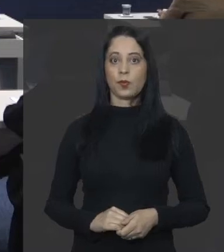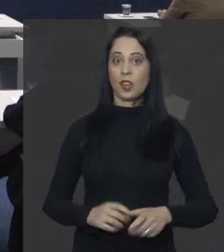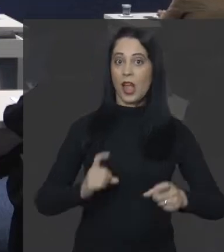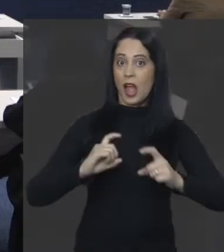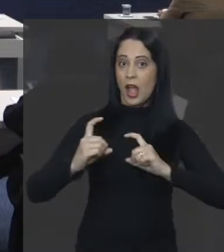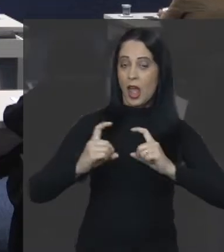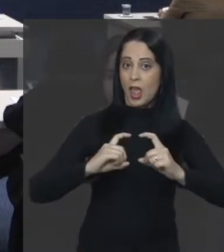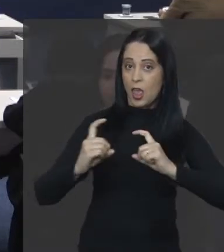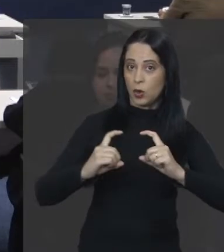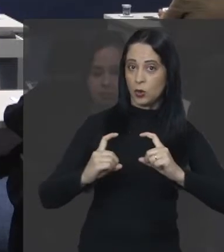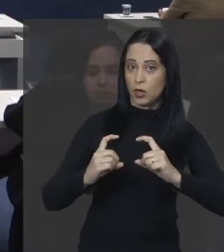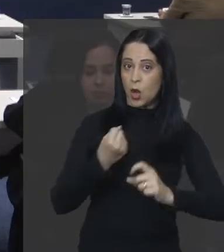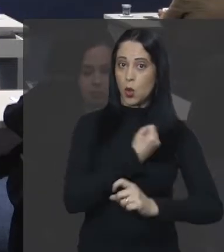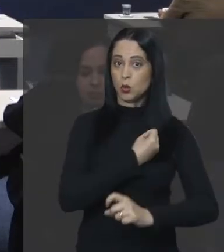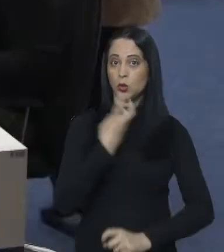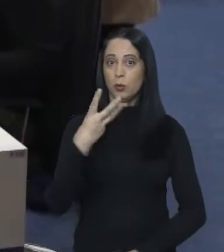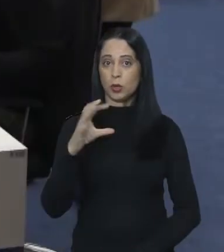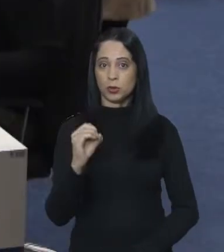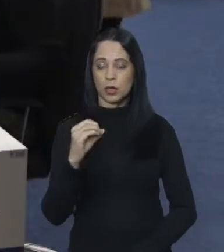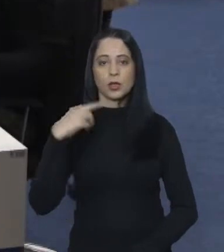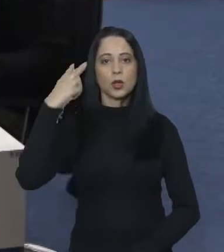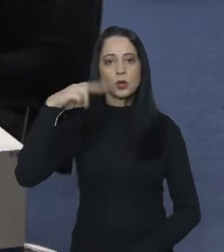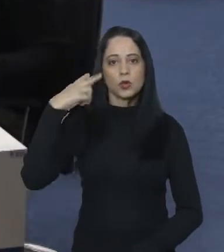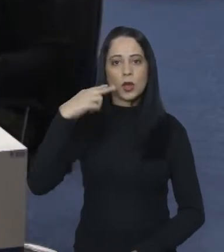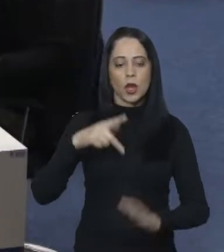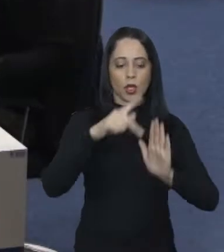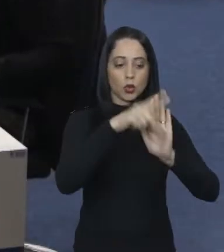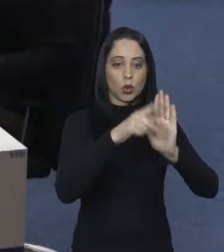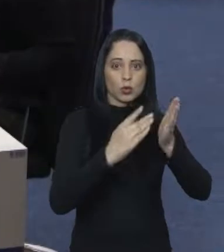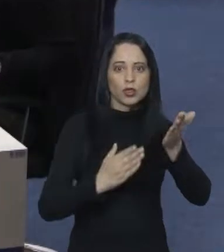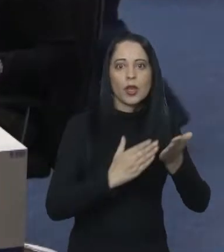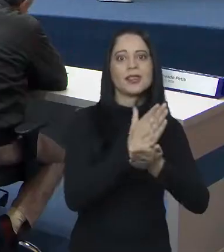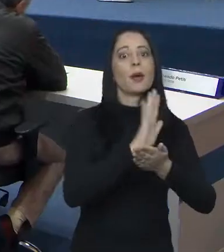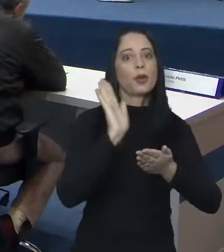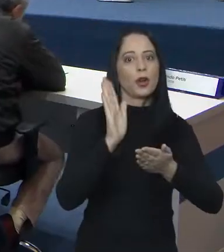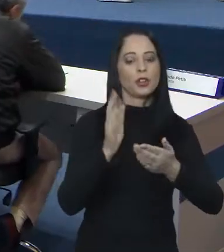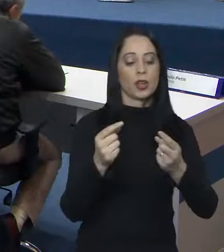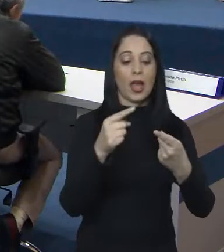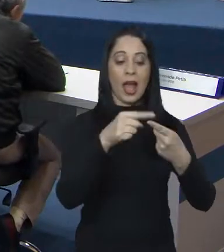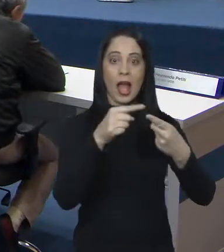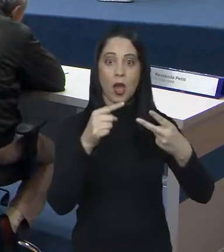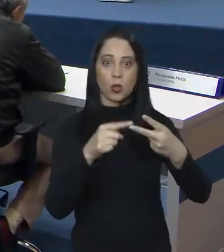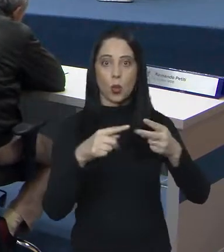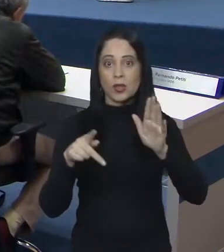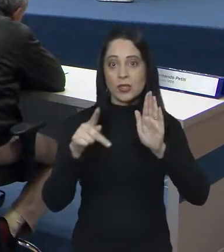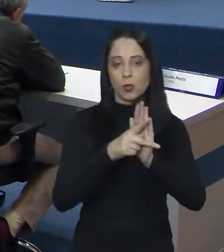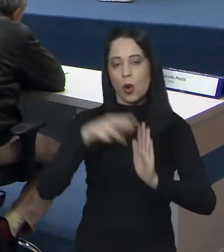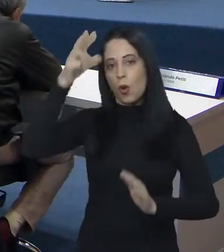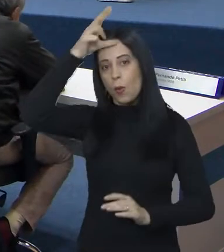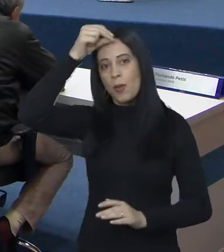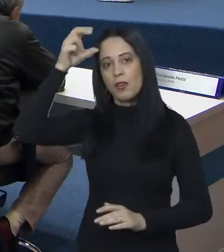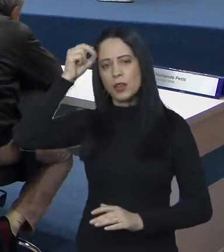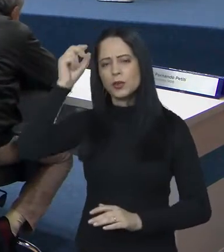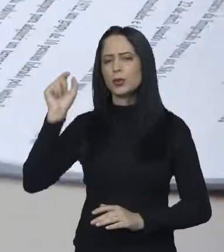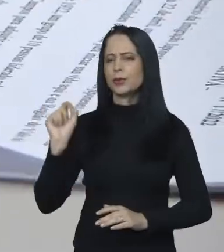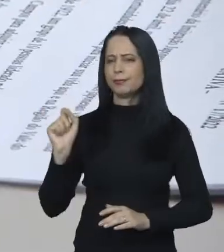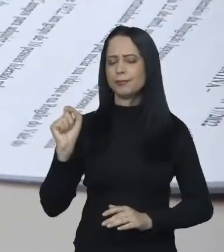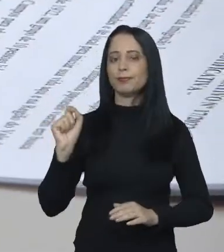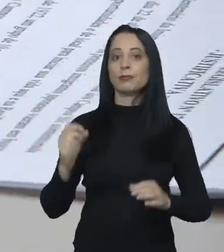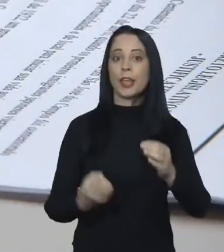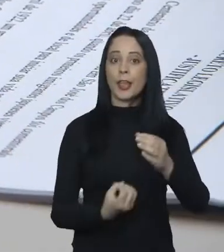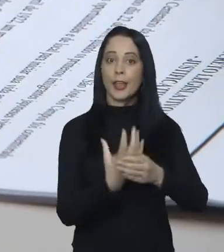Na trigésima sessão do ano, vereadores aprovaram sete projetos. Duas propostas encaminhadas pela Prefeitura